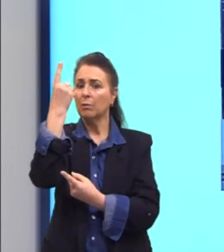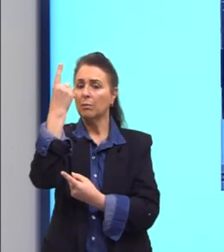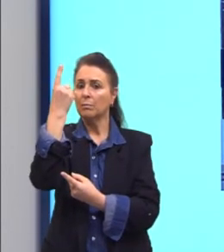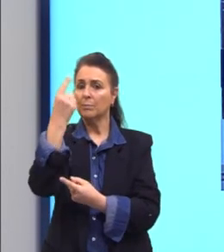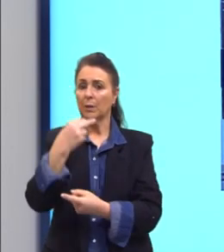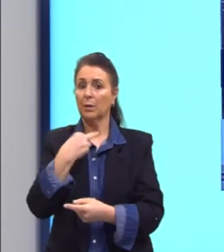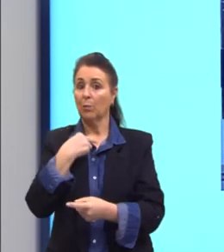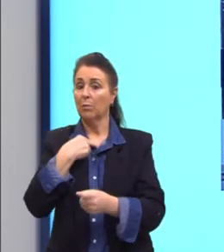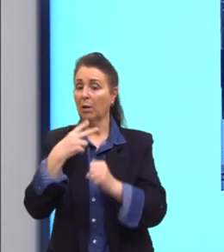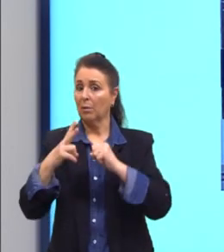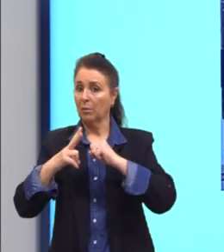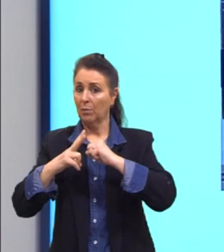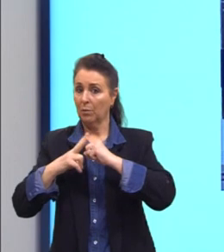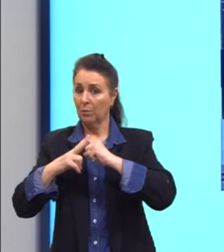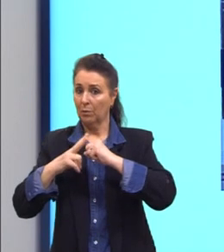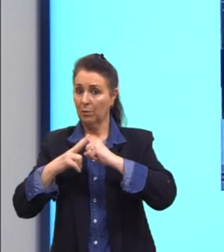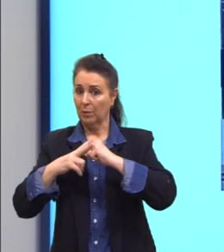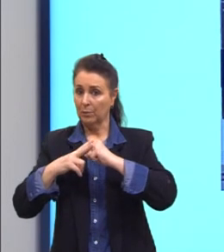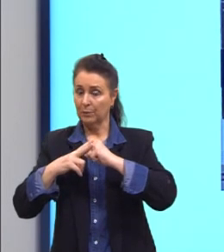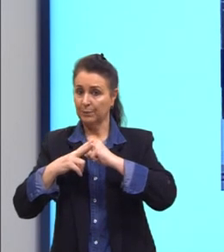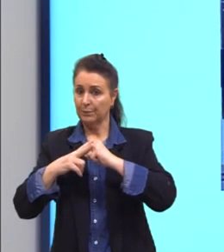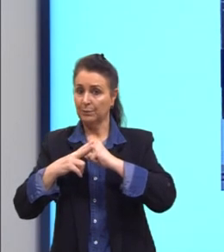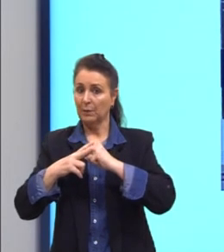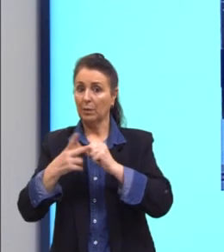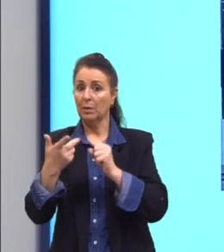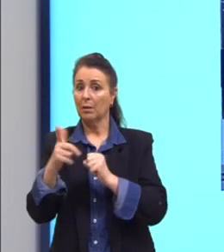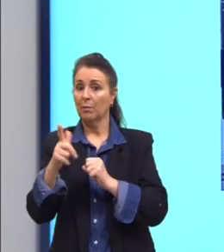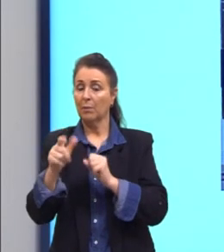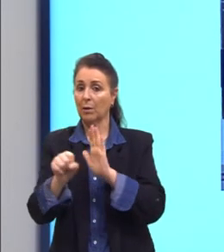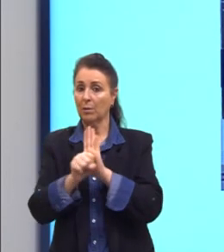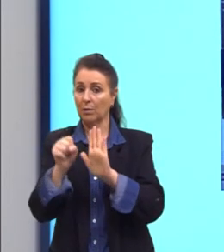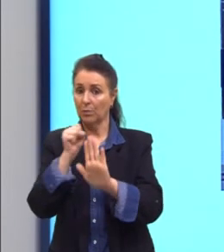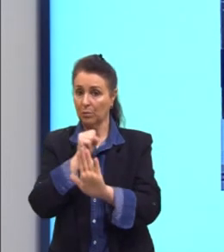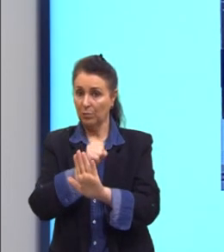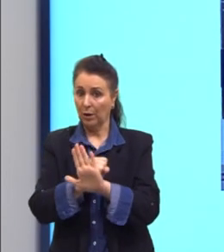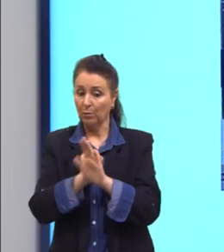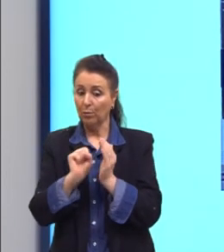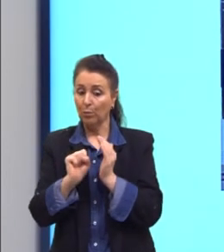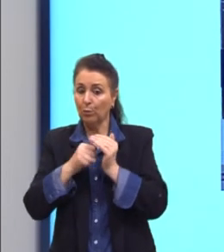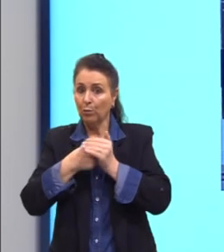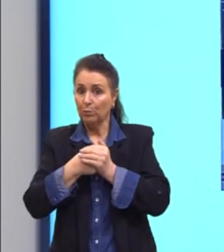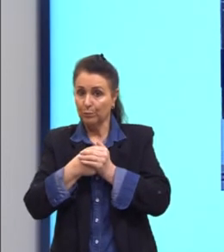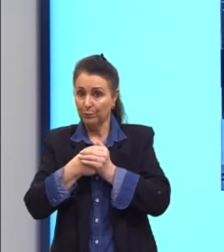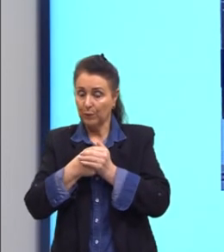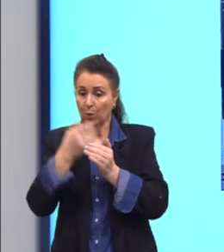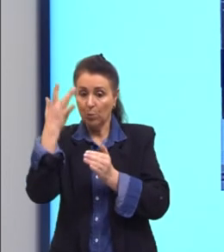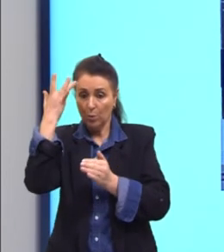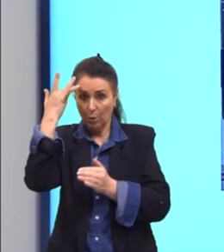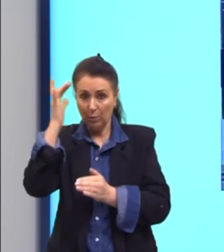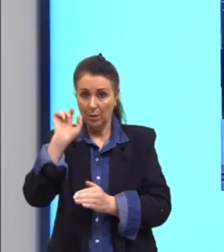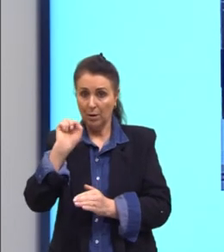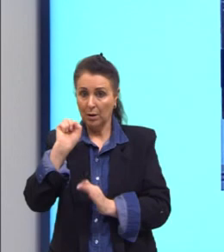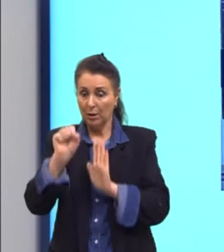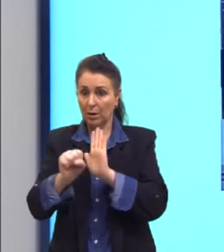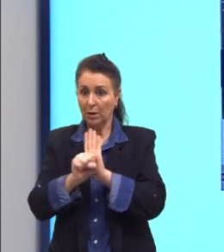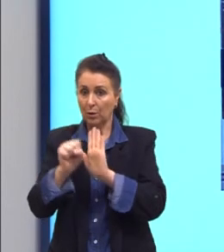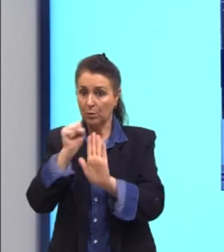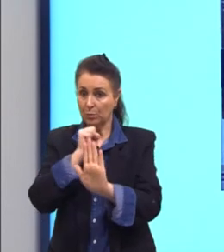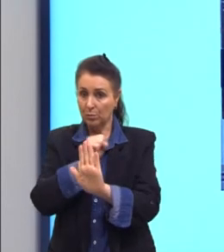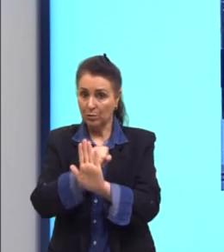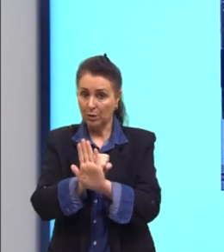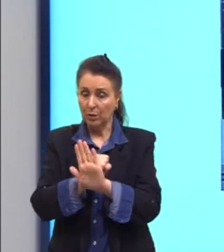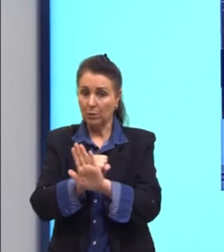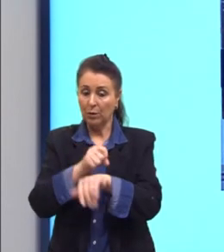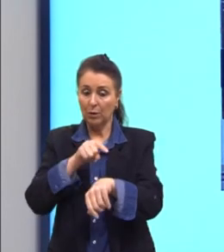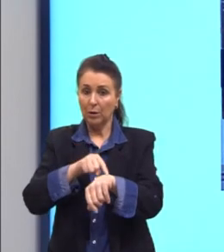be. Aqui eu também não tenho o meu sujeito. Ele é um sujeito indeterminado, é um sujeito indefinido, que no momento da voz